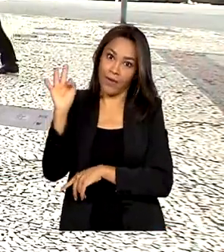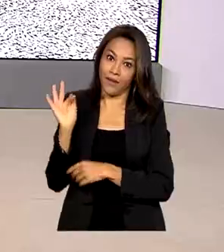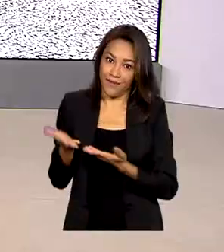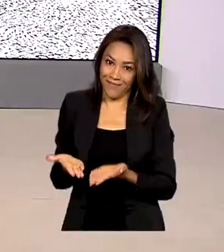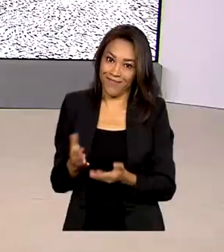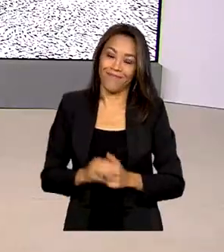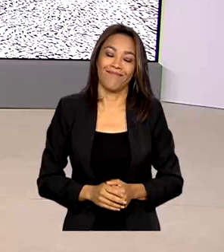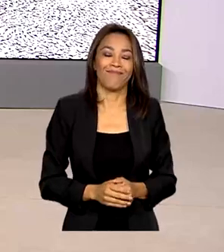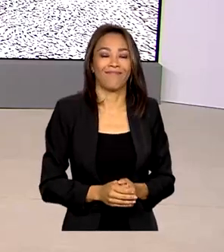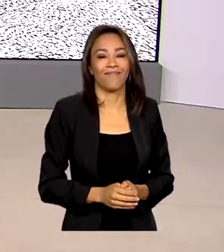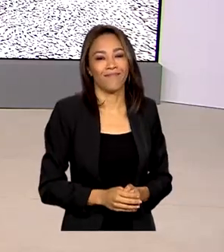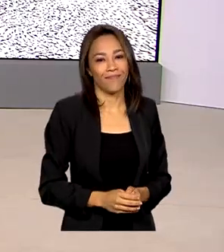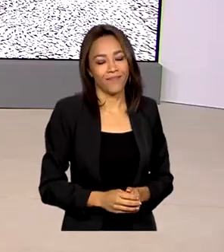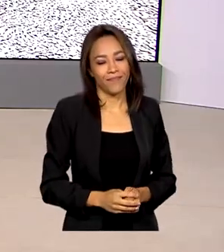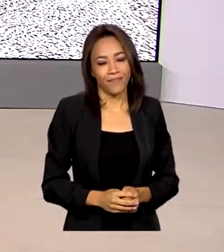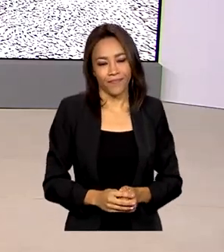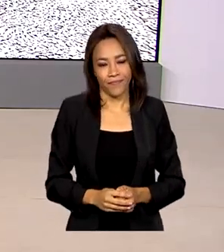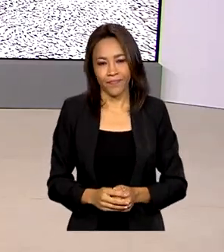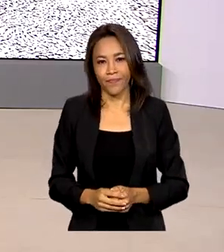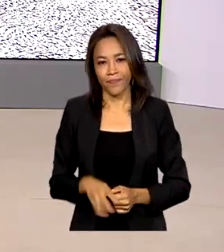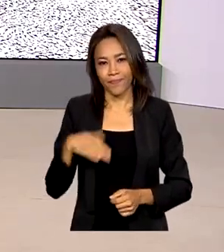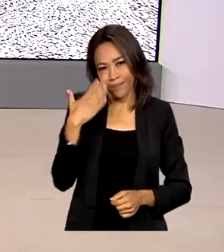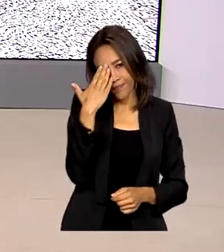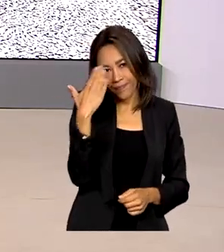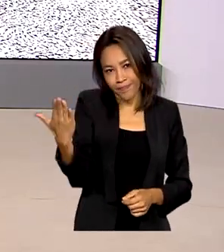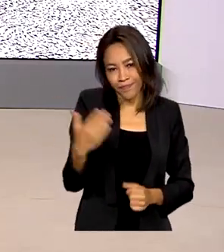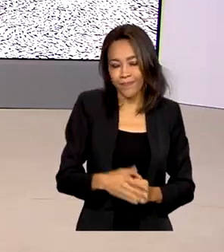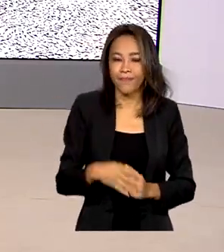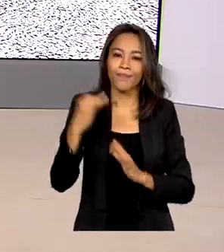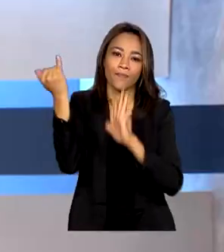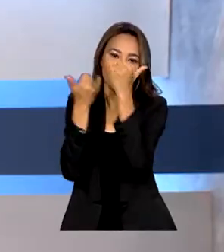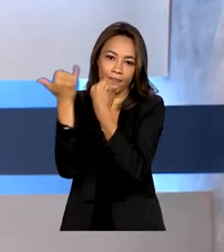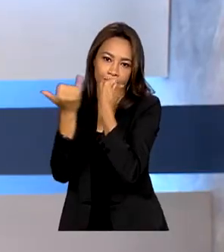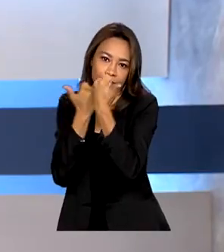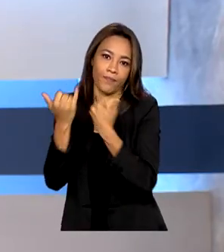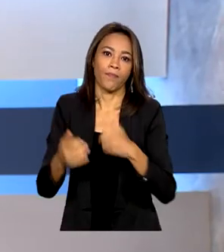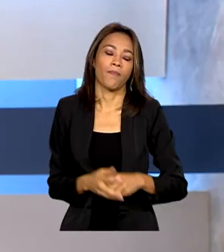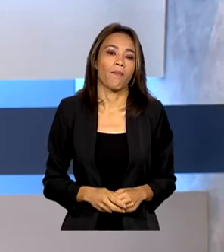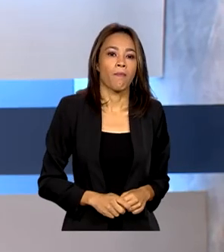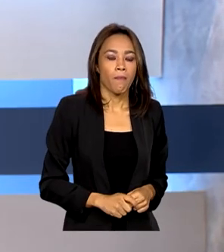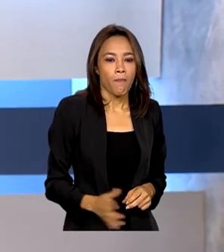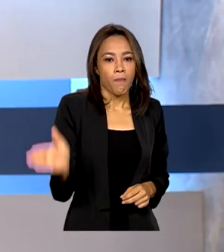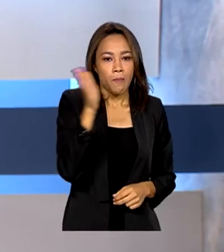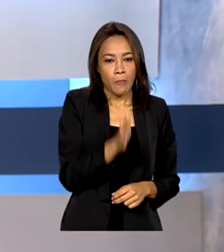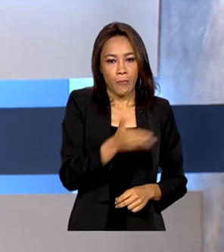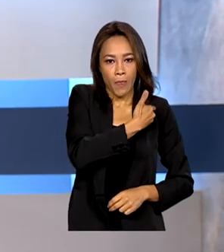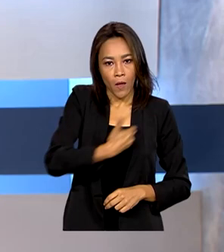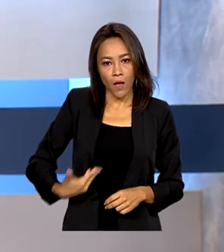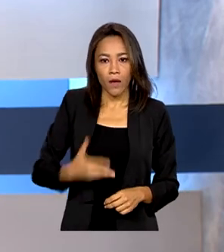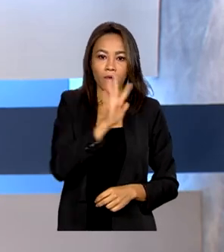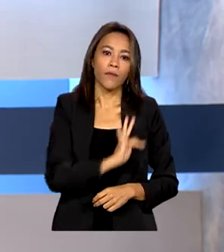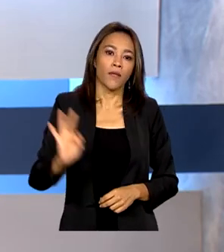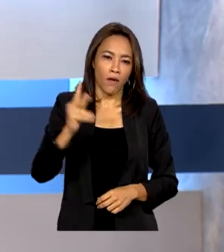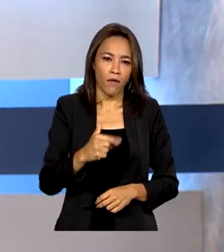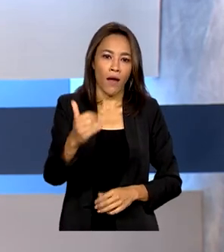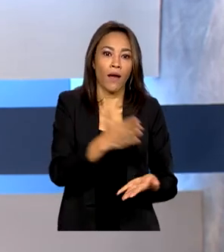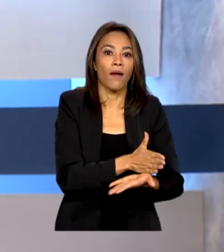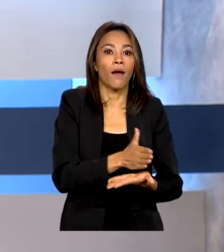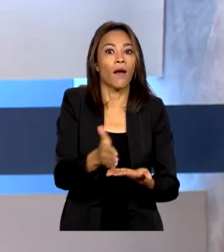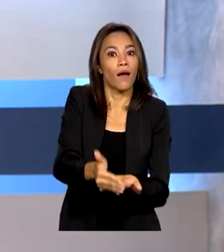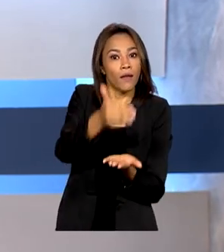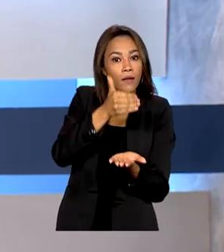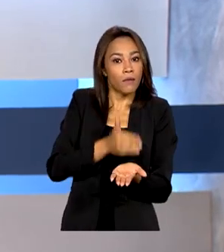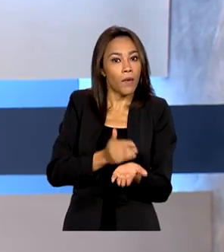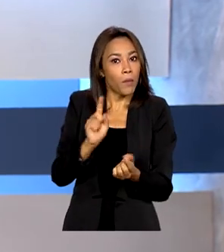Volto com você, Natália. Obrigada, Alessandra, pelas informações. E o governo federal deve antecipar para o mês que